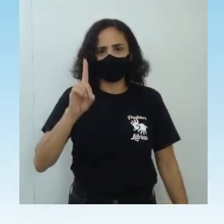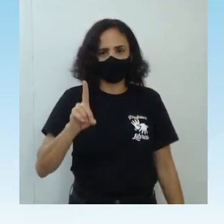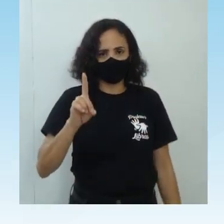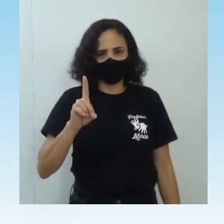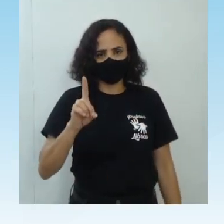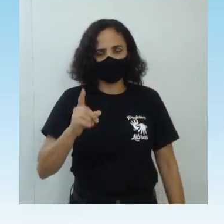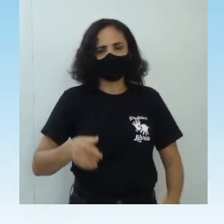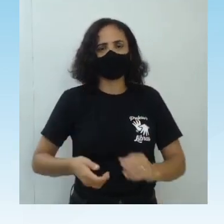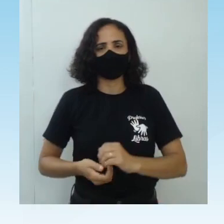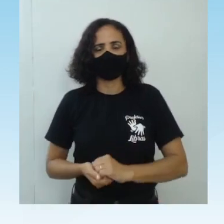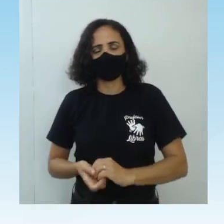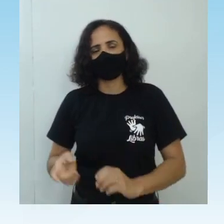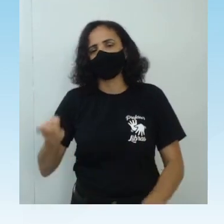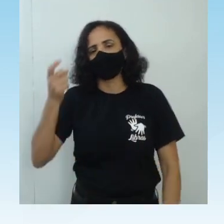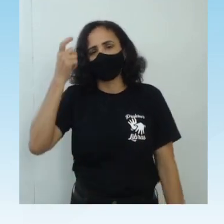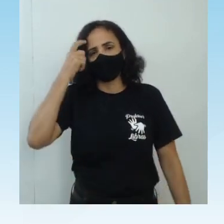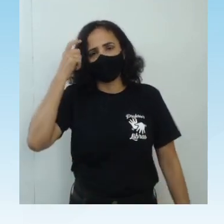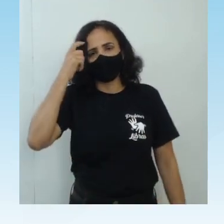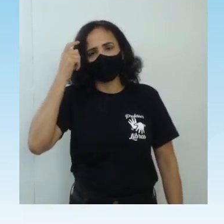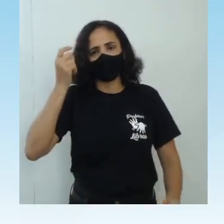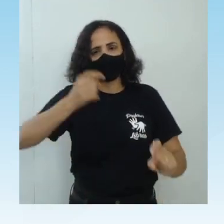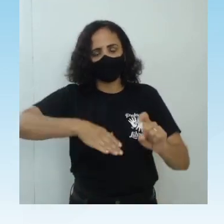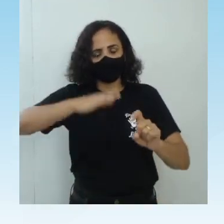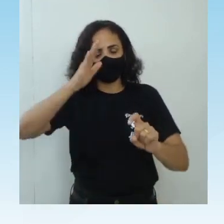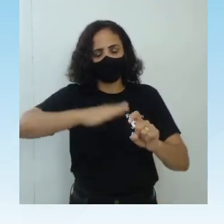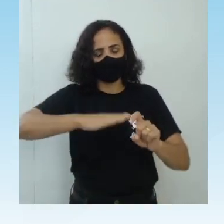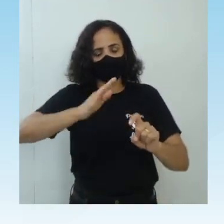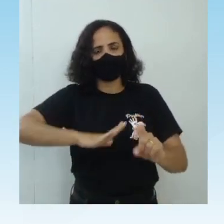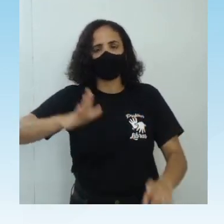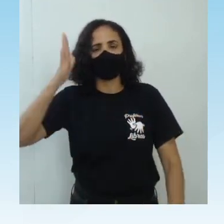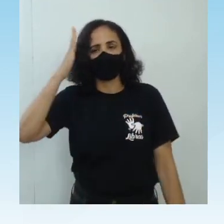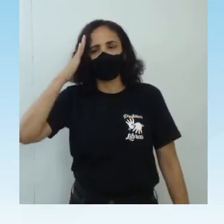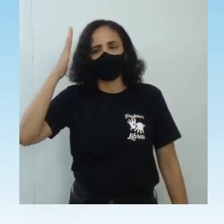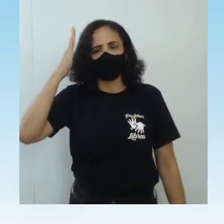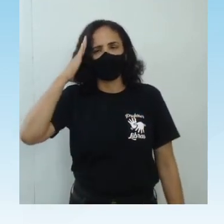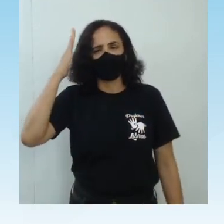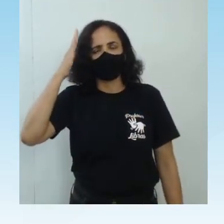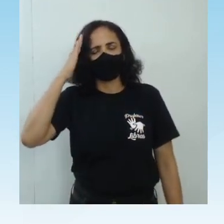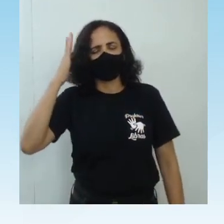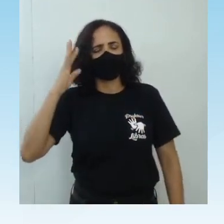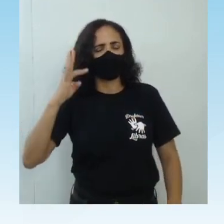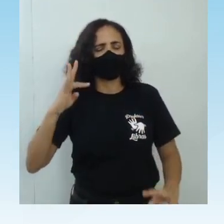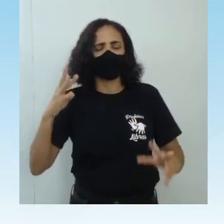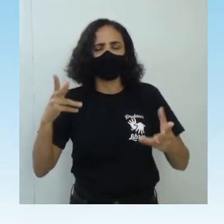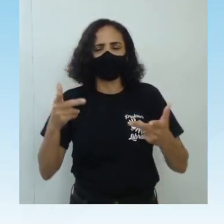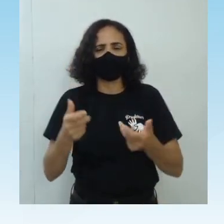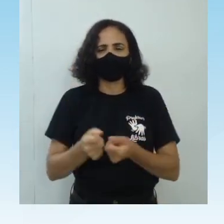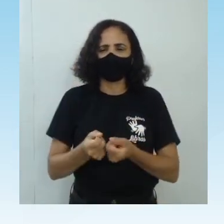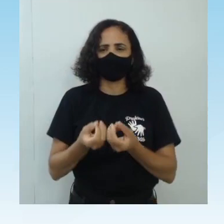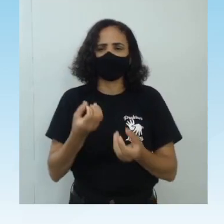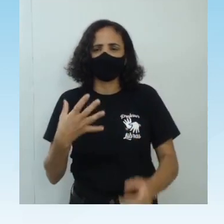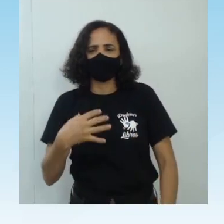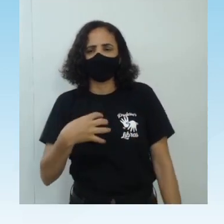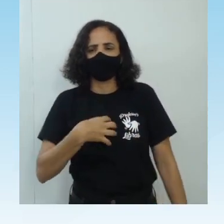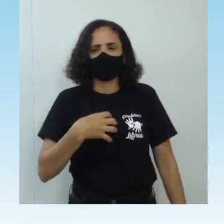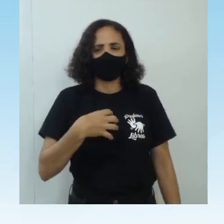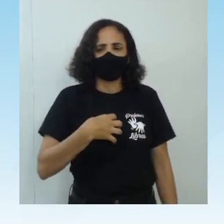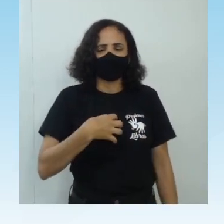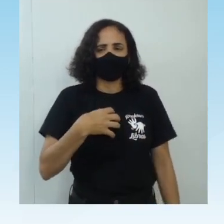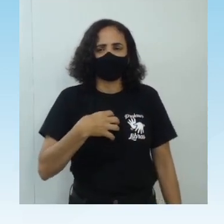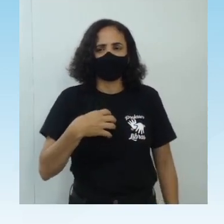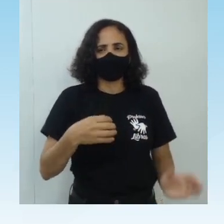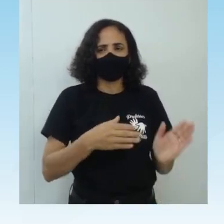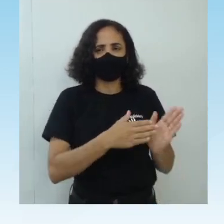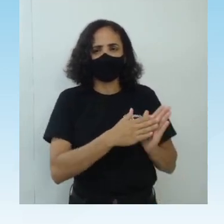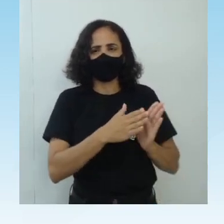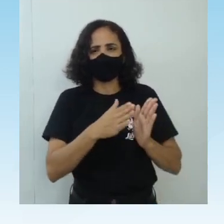porque o pensamento mítico, ele vai compreender uma forma espontânea, que é aqui por isso que eu falei para vocês sobre